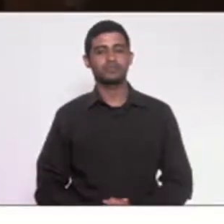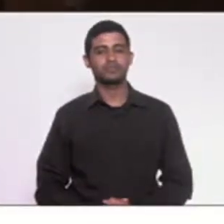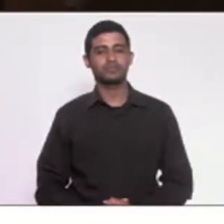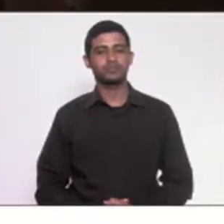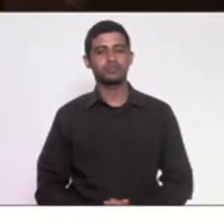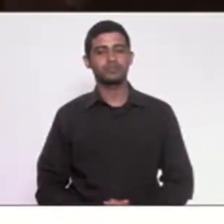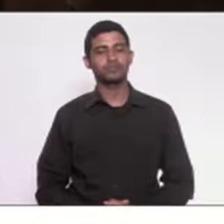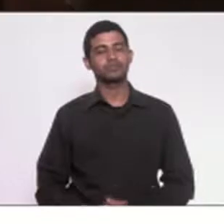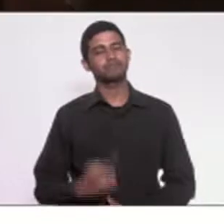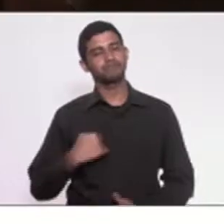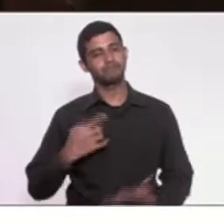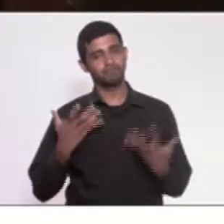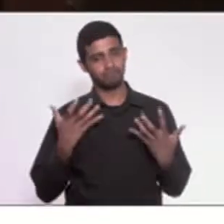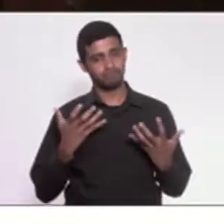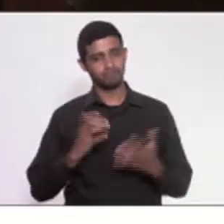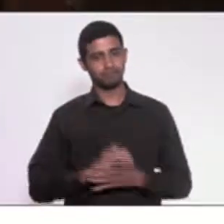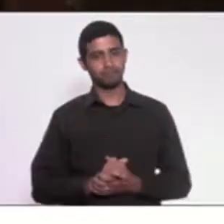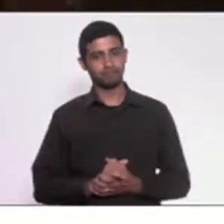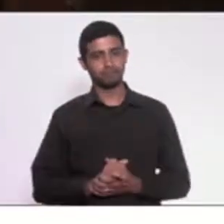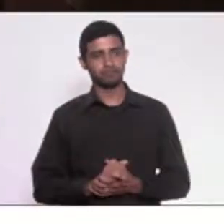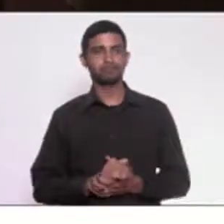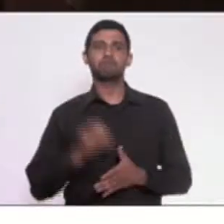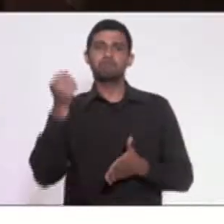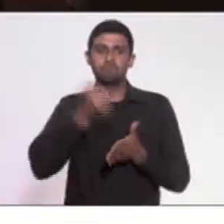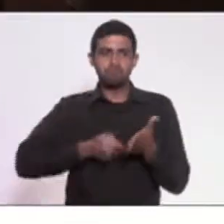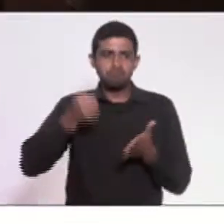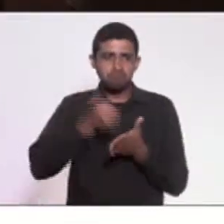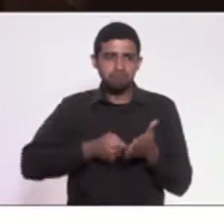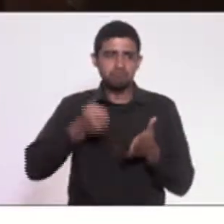eu quero insistir